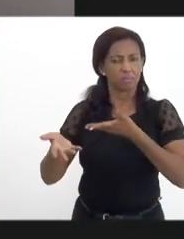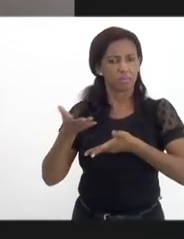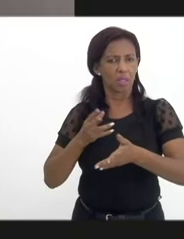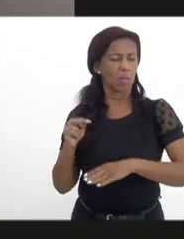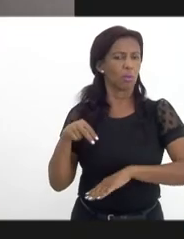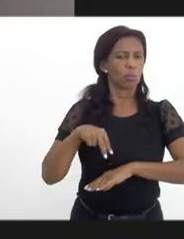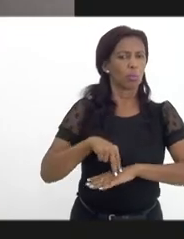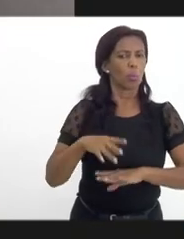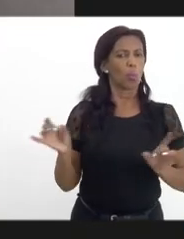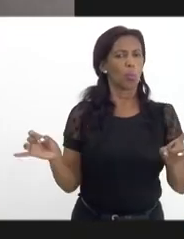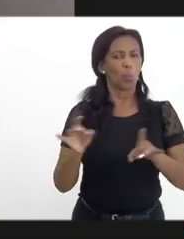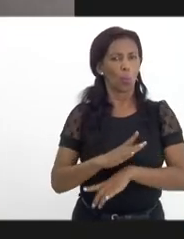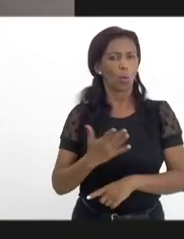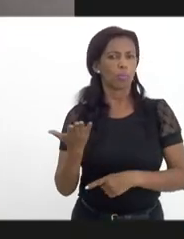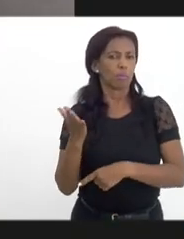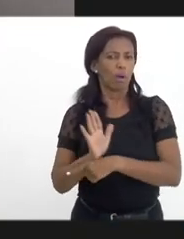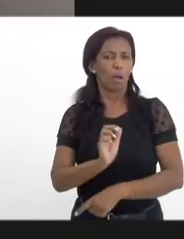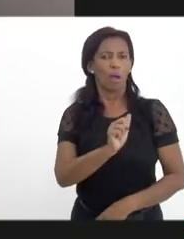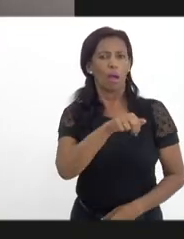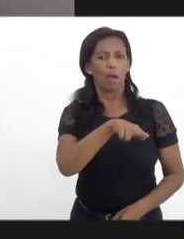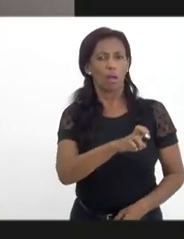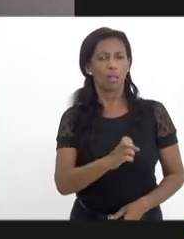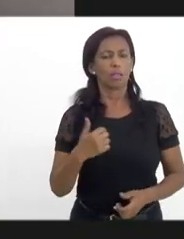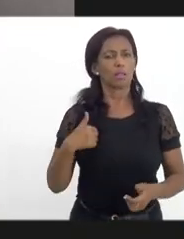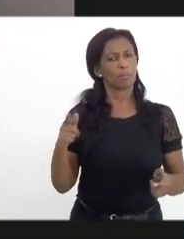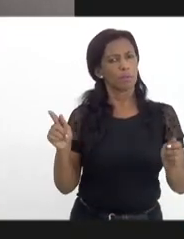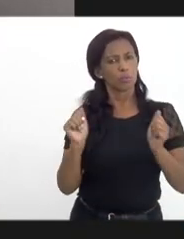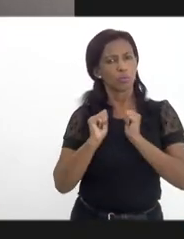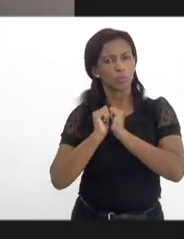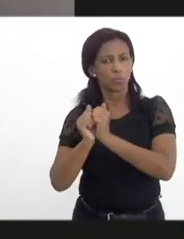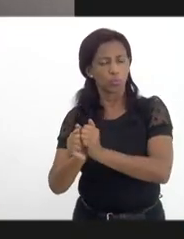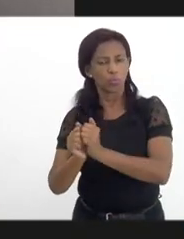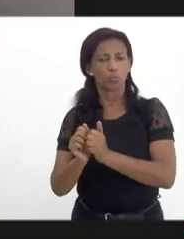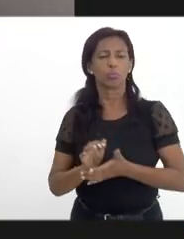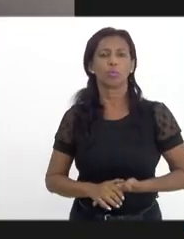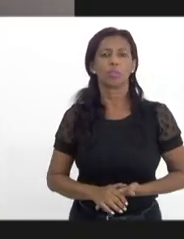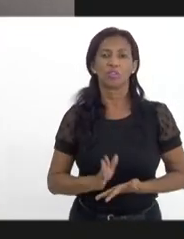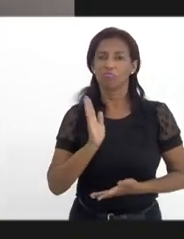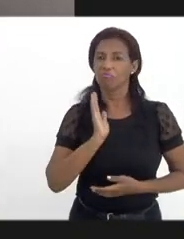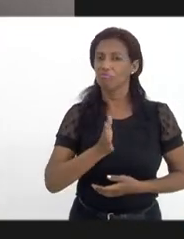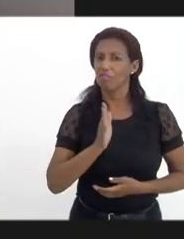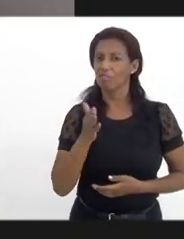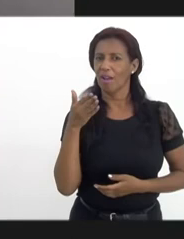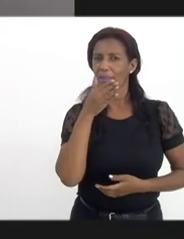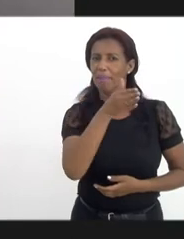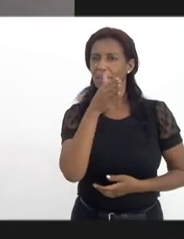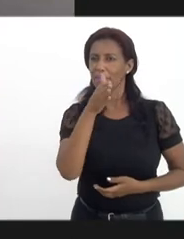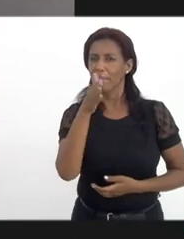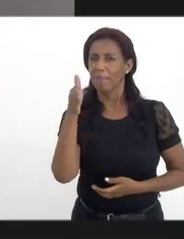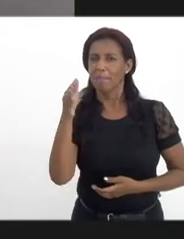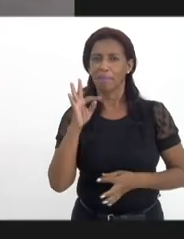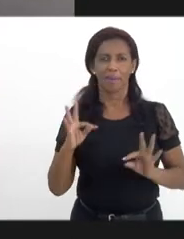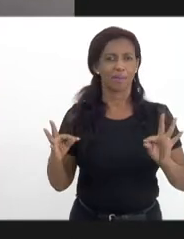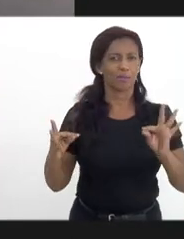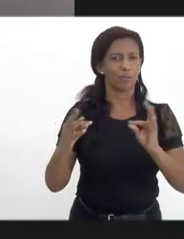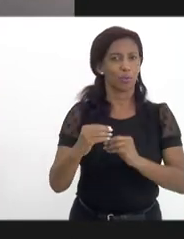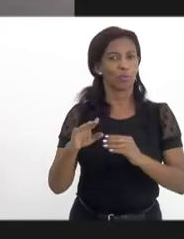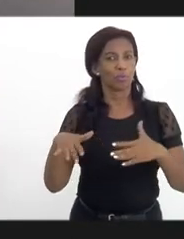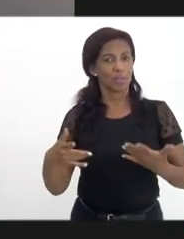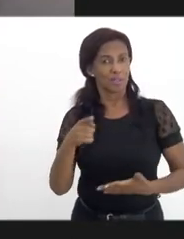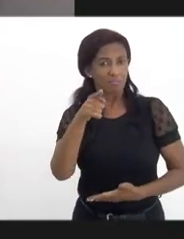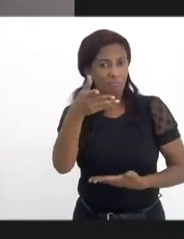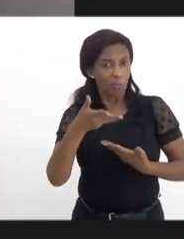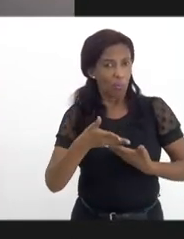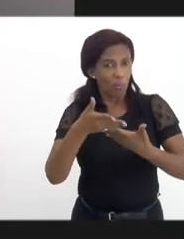colocando muito à disposição, a Anne tem nos acompanhado, também o Zé, e já, já chegaremos nos demais municípios, assim que você nos